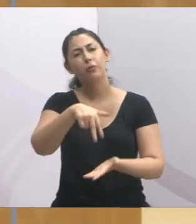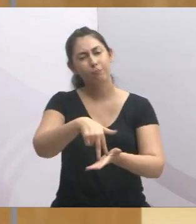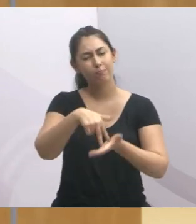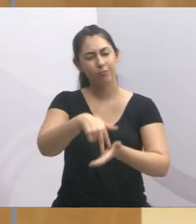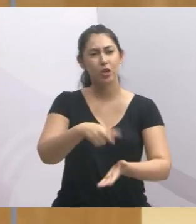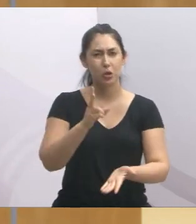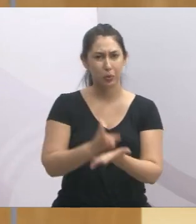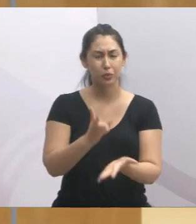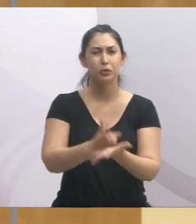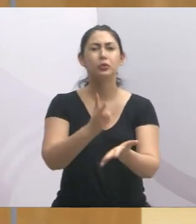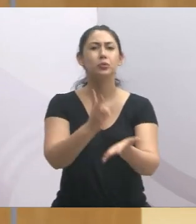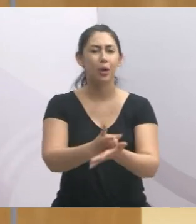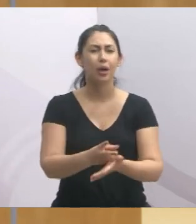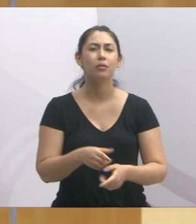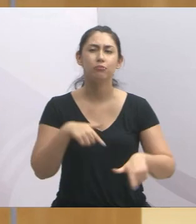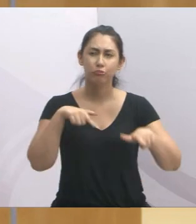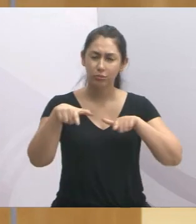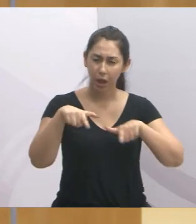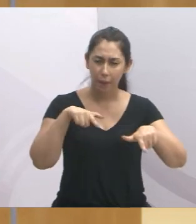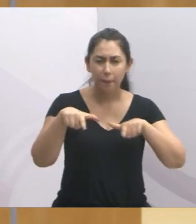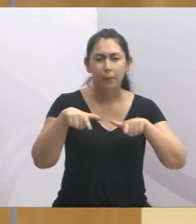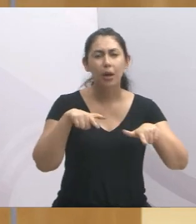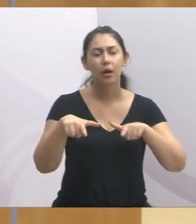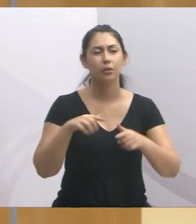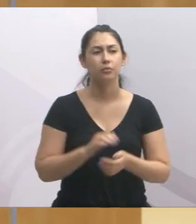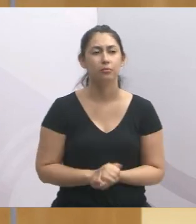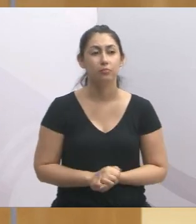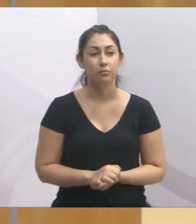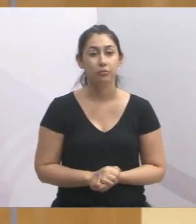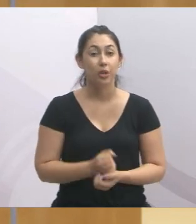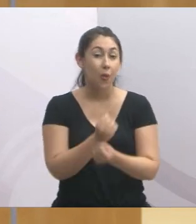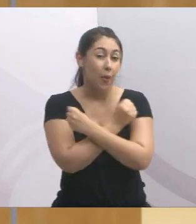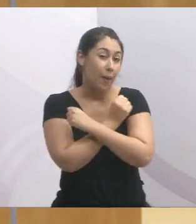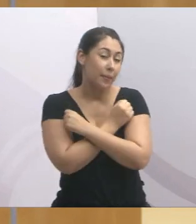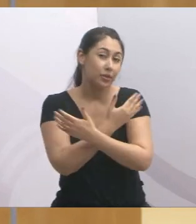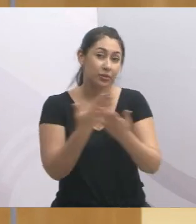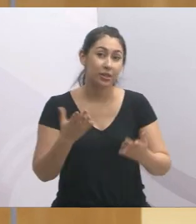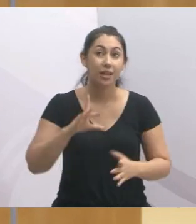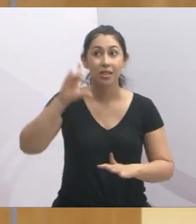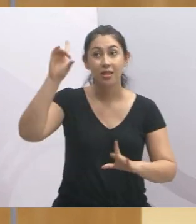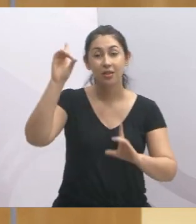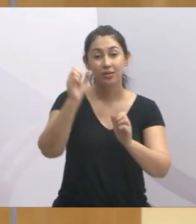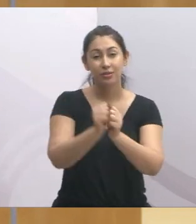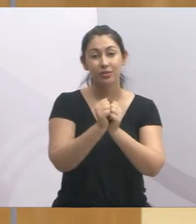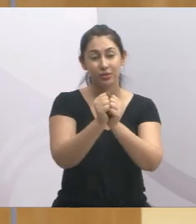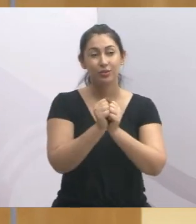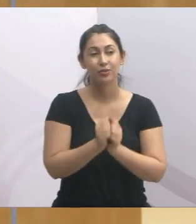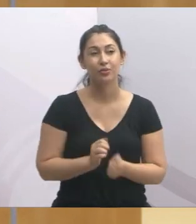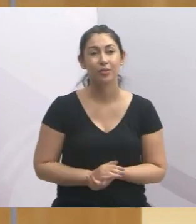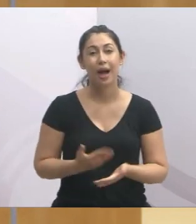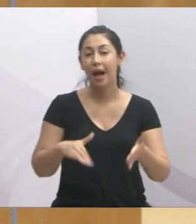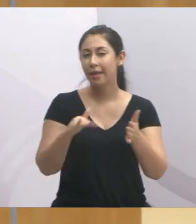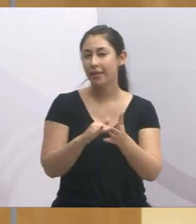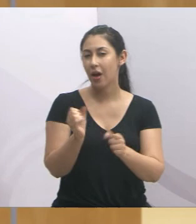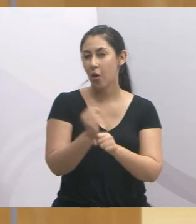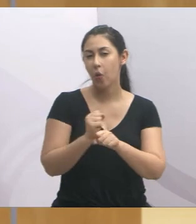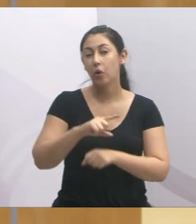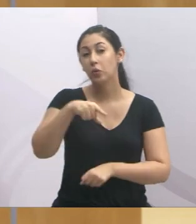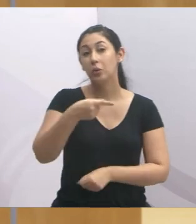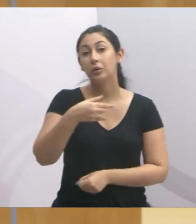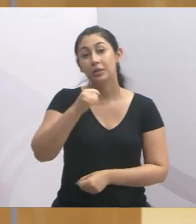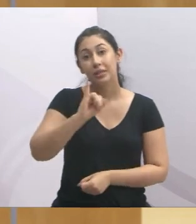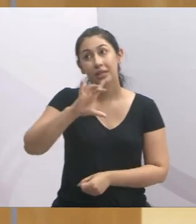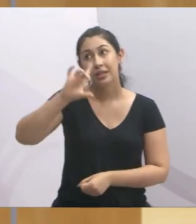continuar a nossa jornada e continuar a nossa luta. Um abraço a todos, fiquem com Deus e até o ano que vem, Deus